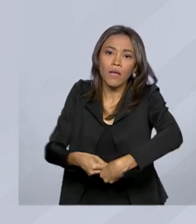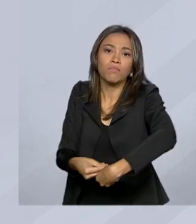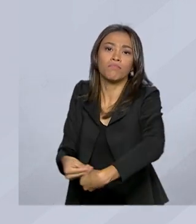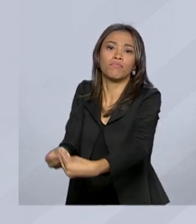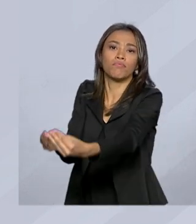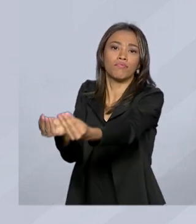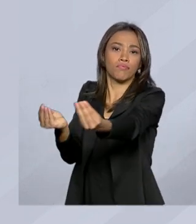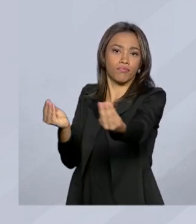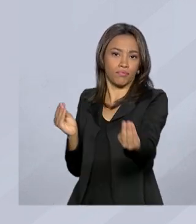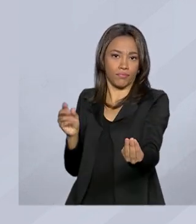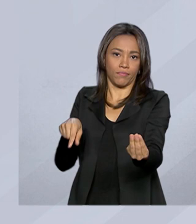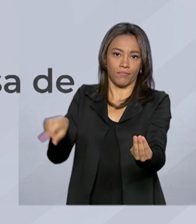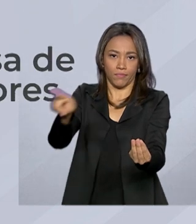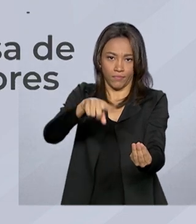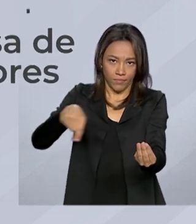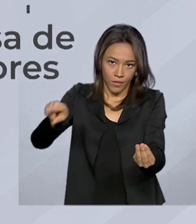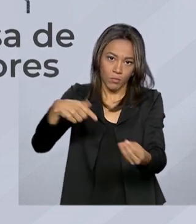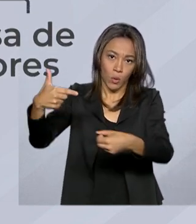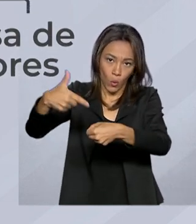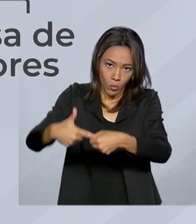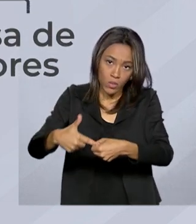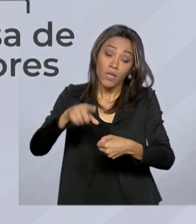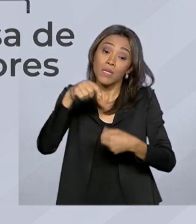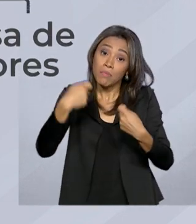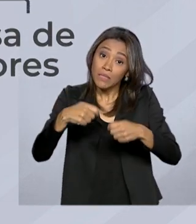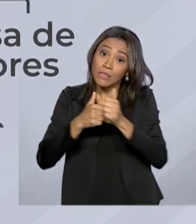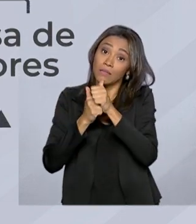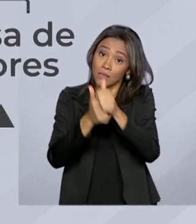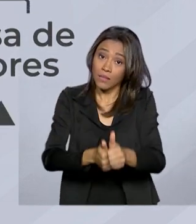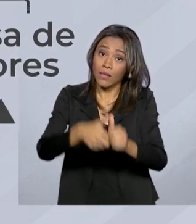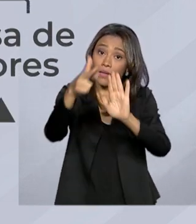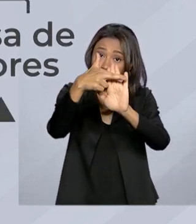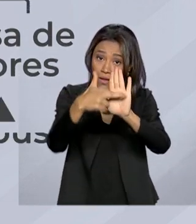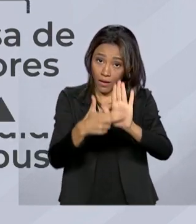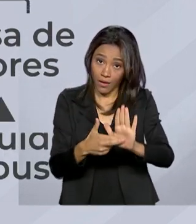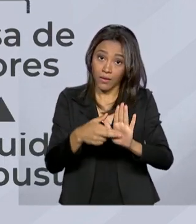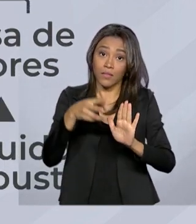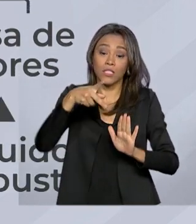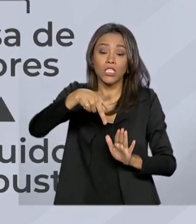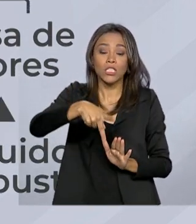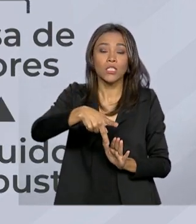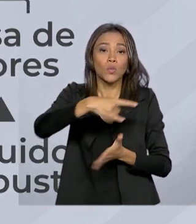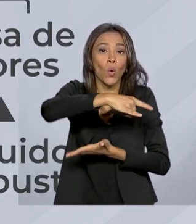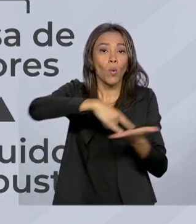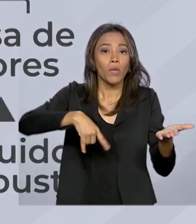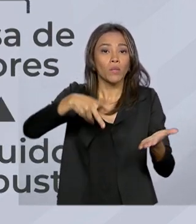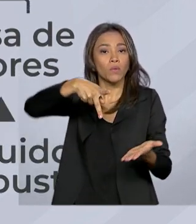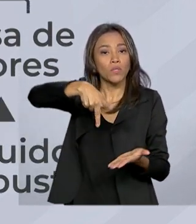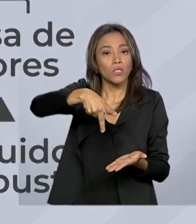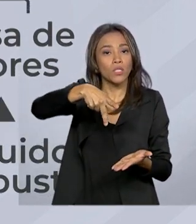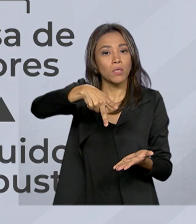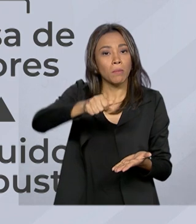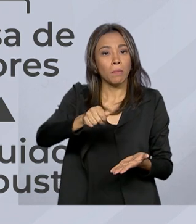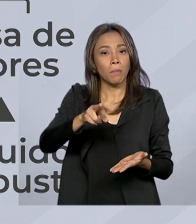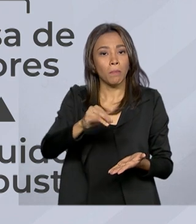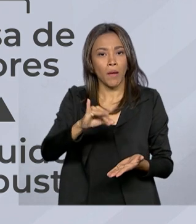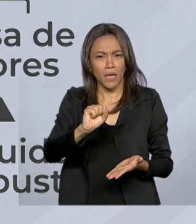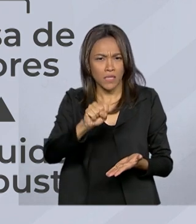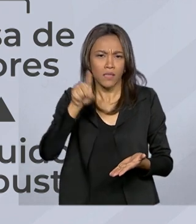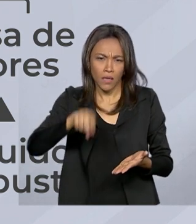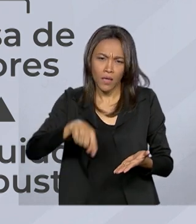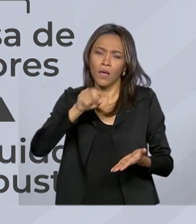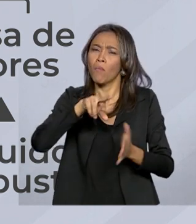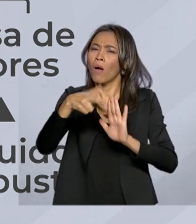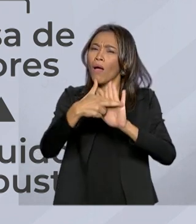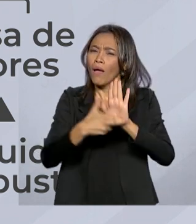combustíveis fósseis, que precisam cumprir o Acordo de Paris, compromisso internacional que visa reduzir a emissão